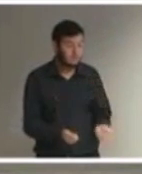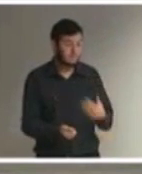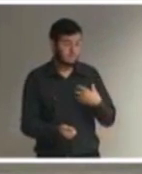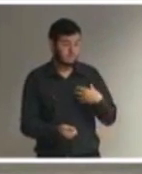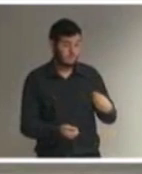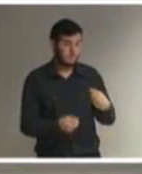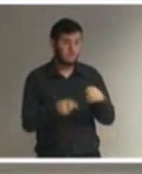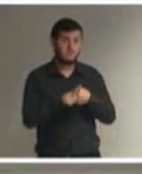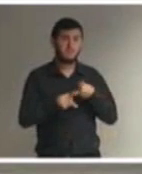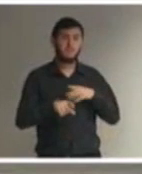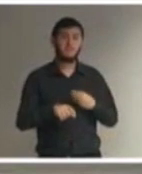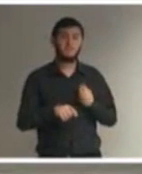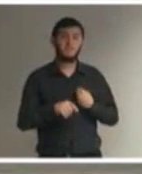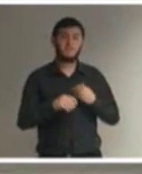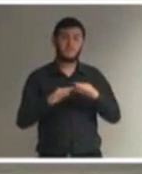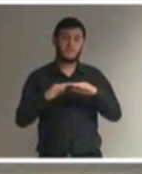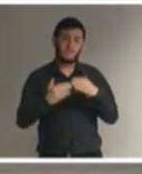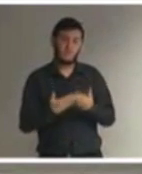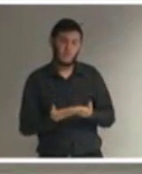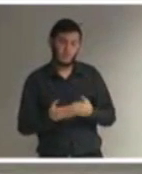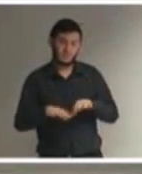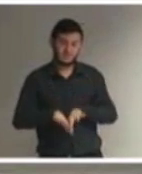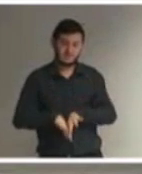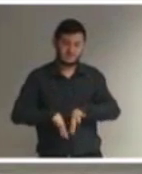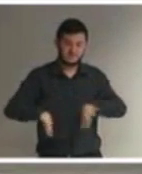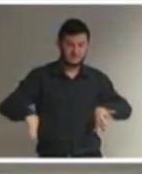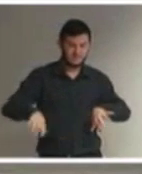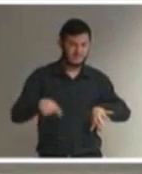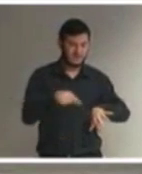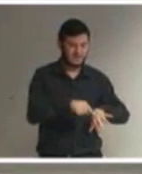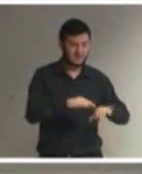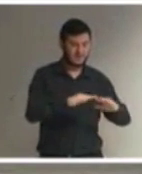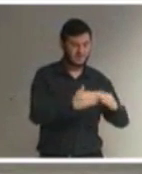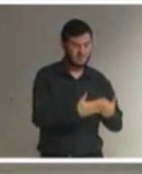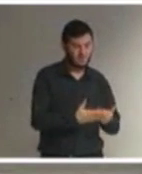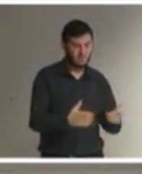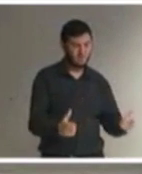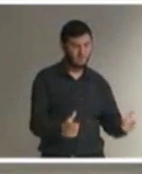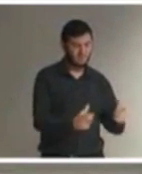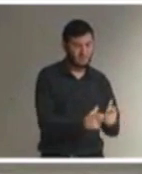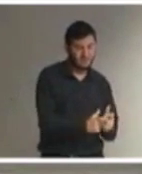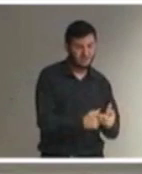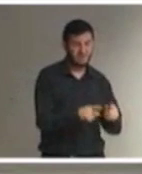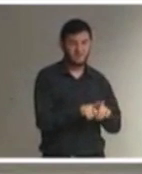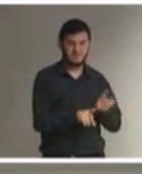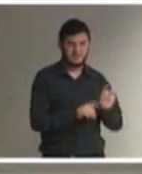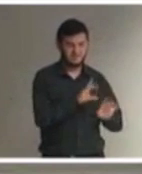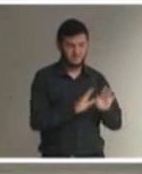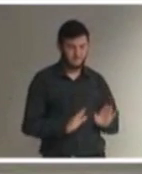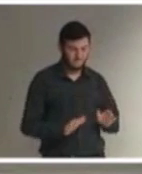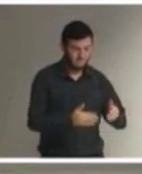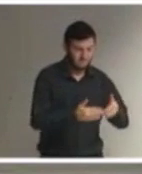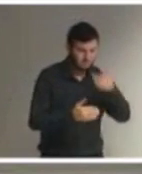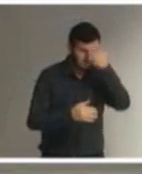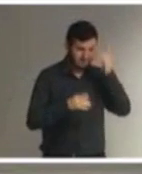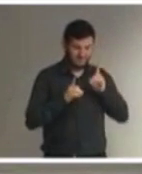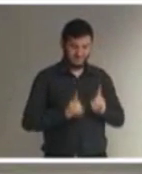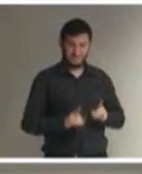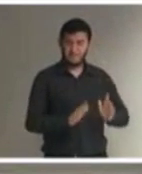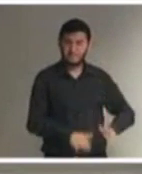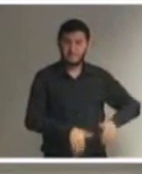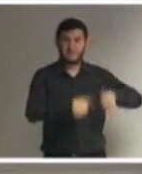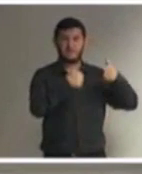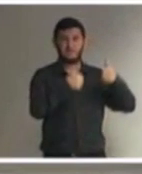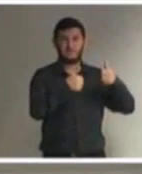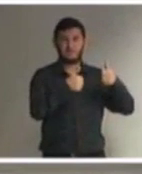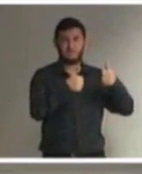uma escola separada, pequena, especializada, vai ser melhor para ele. E essa